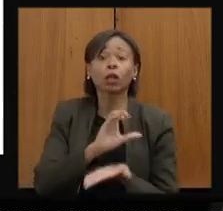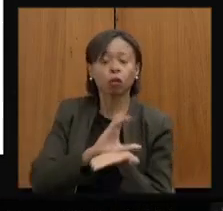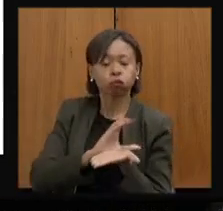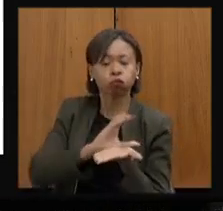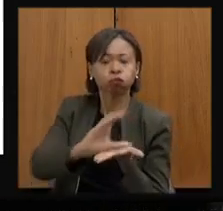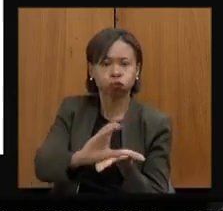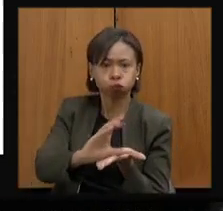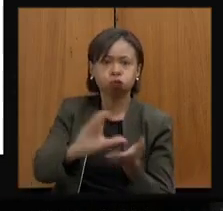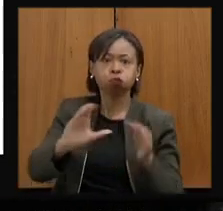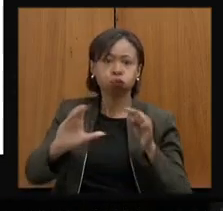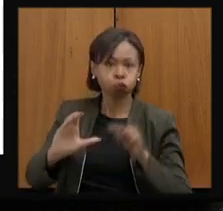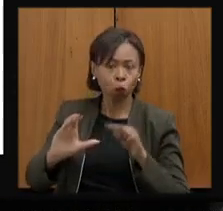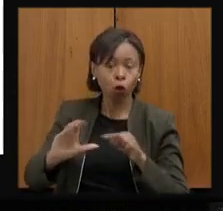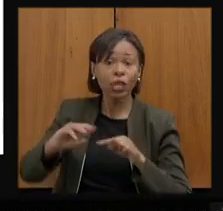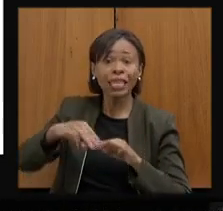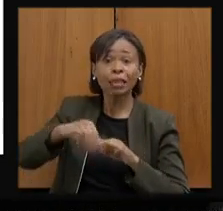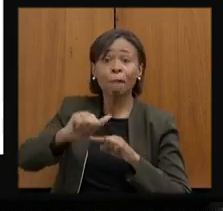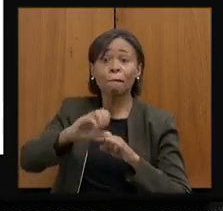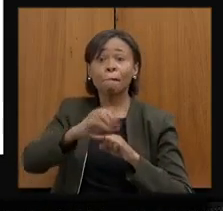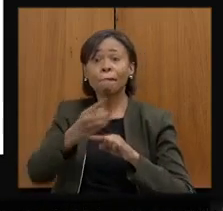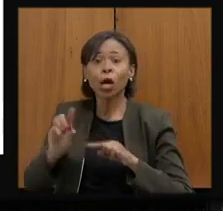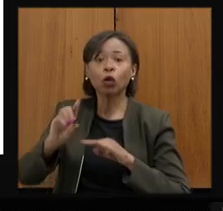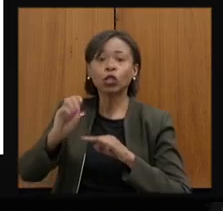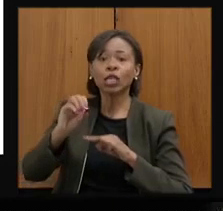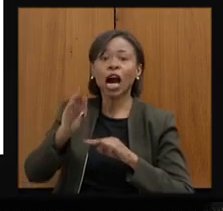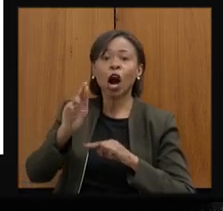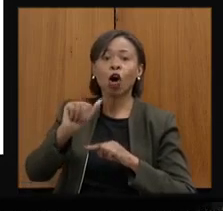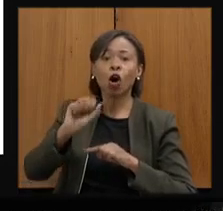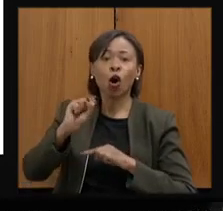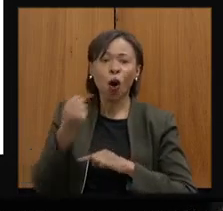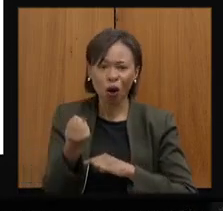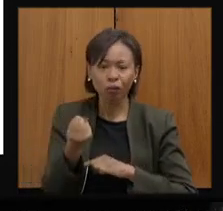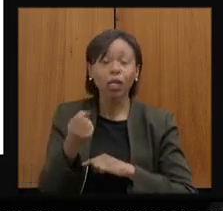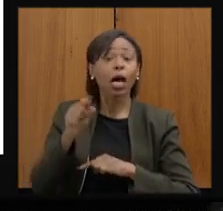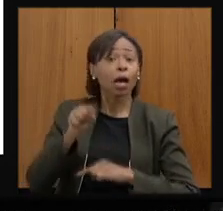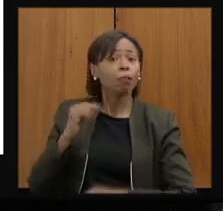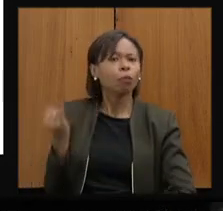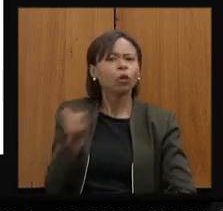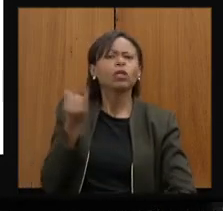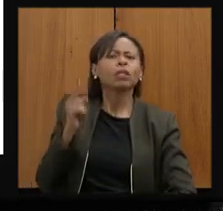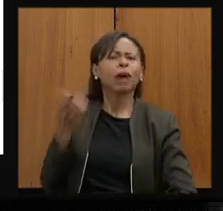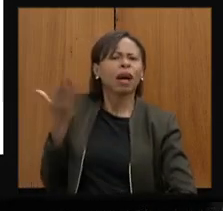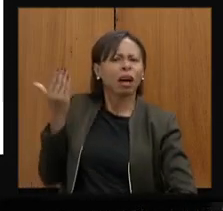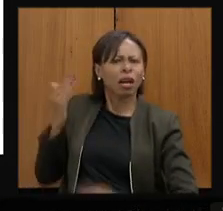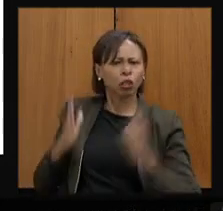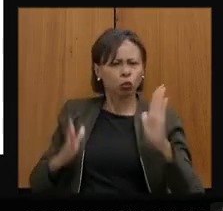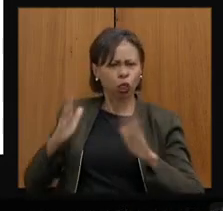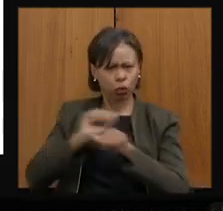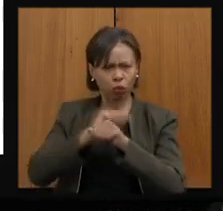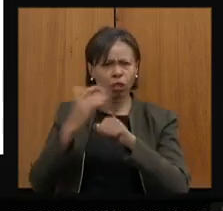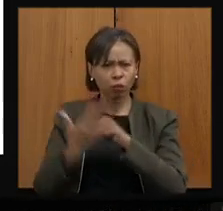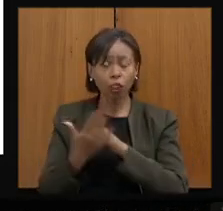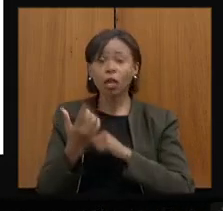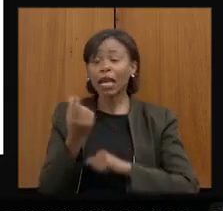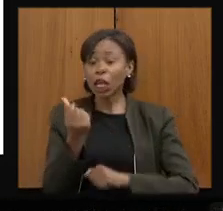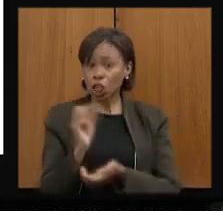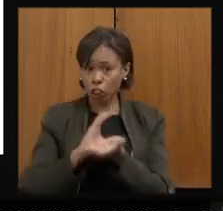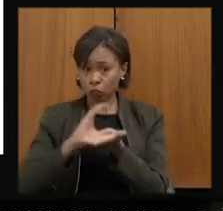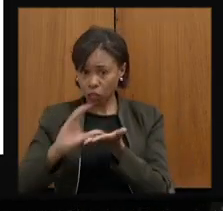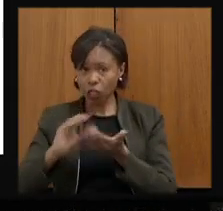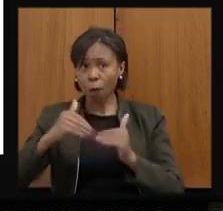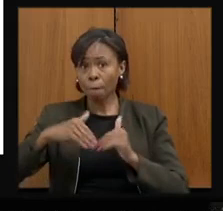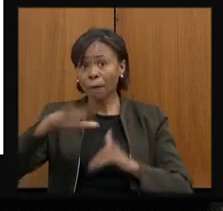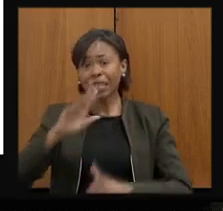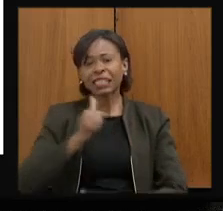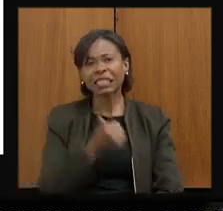Obra. E algo que foi bastante importante também foi contar, no período da pandemia, com esse investimento de mais de